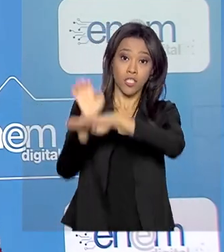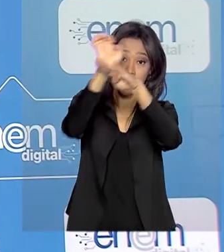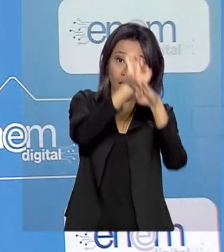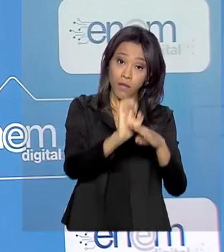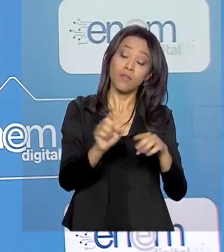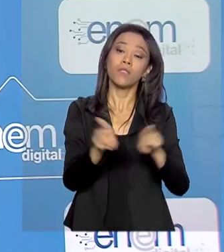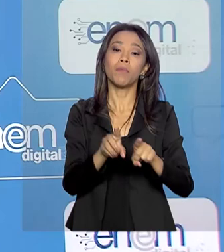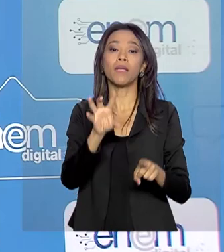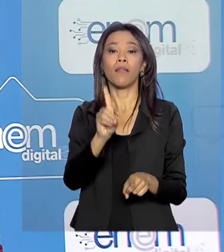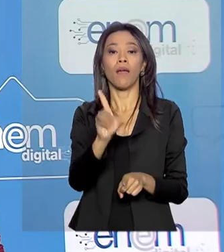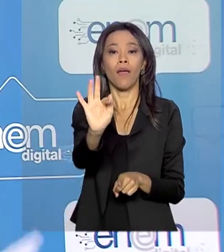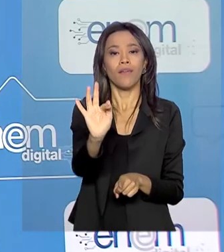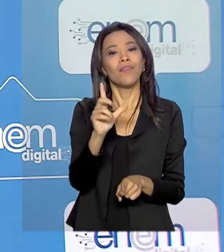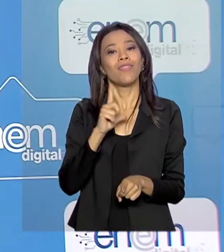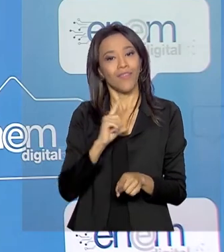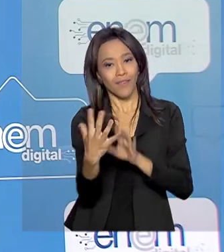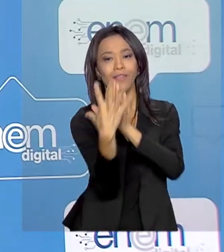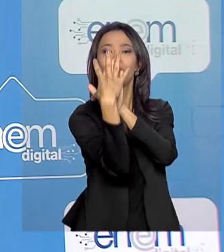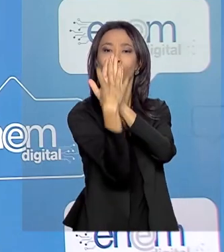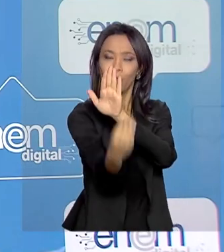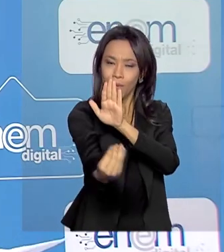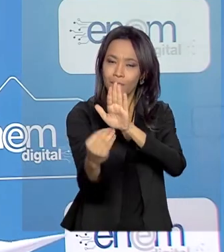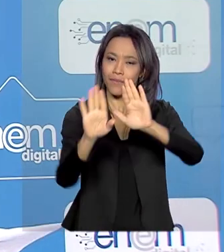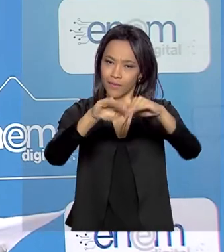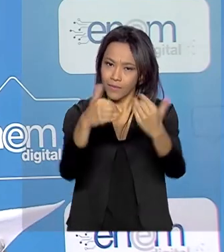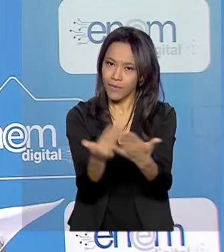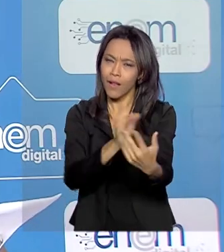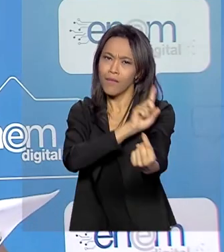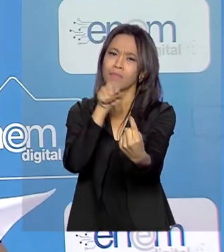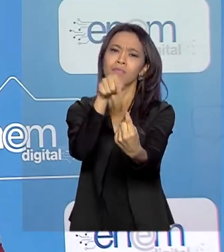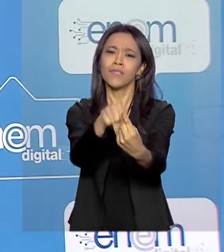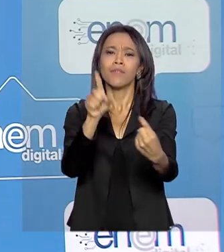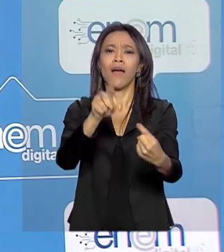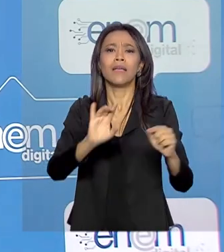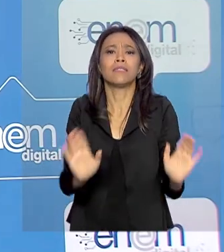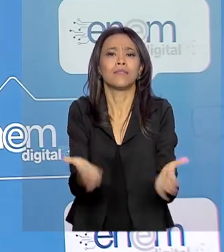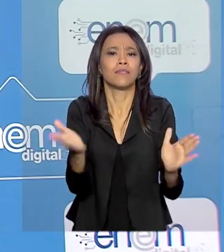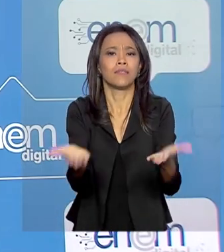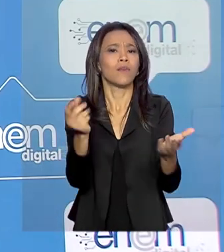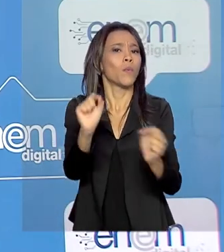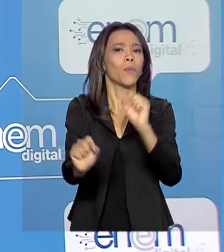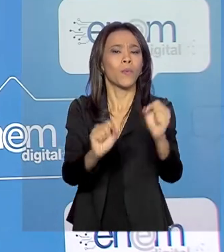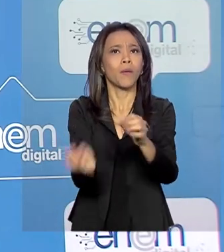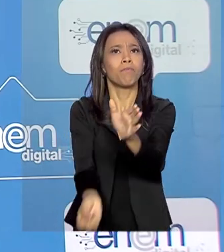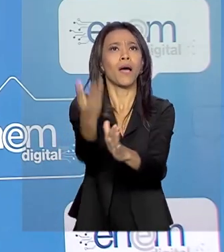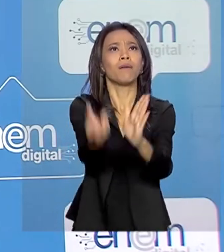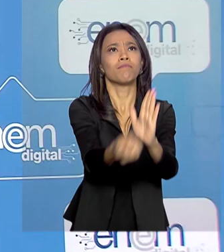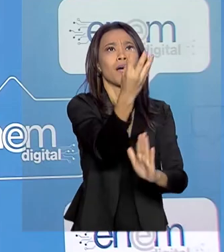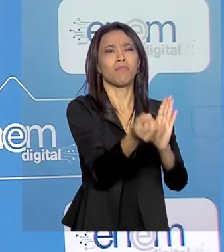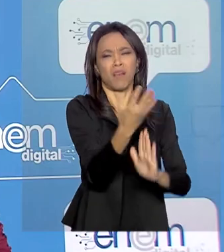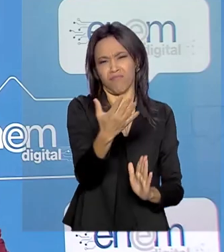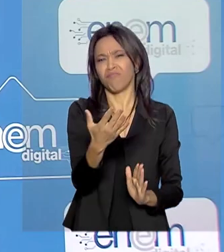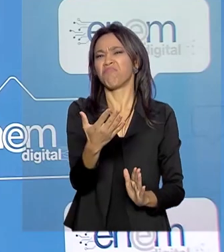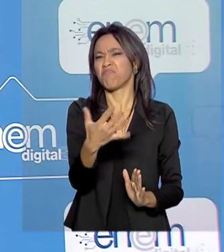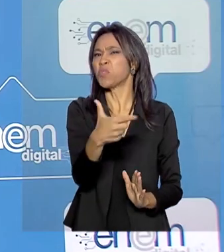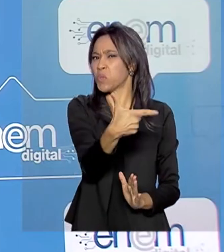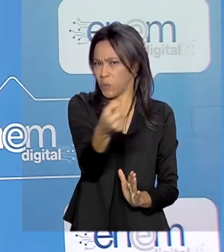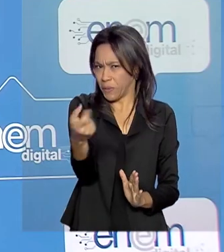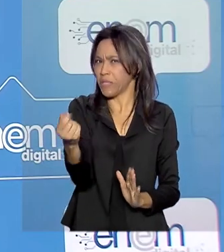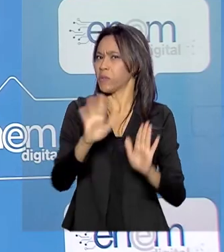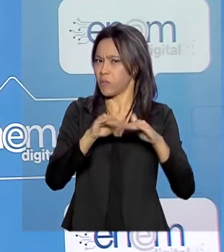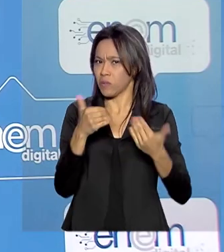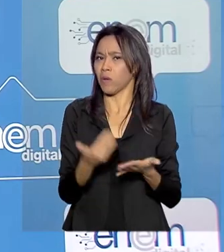adotaram esse modelo de escola e a intenção é incentivar a instalação de pelo menos mais 200 escolas nesse